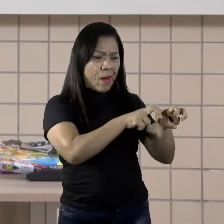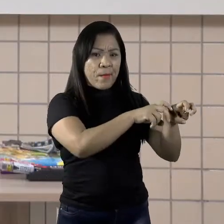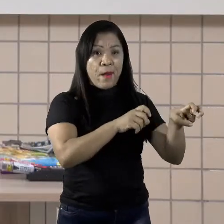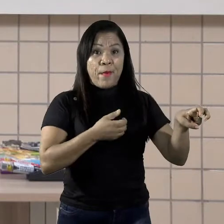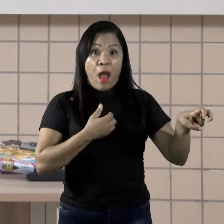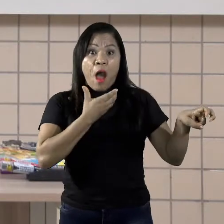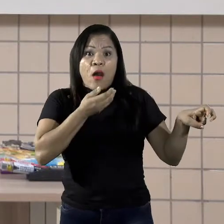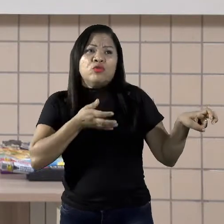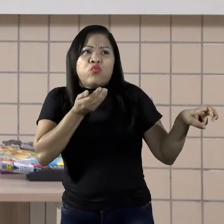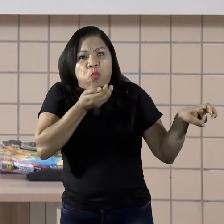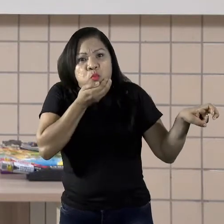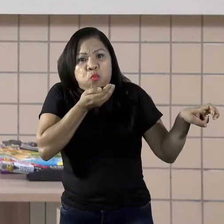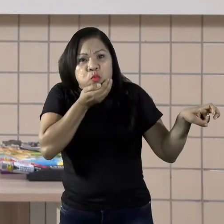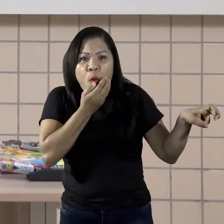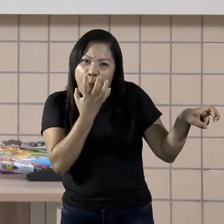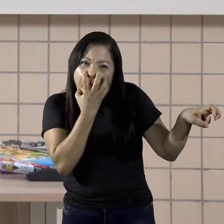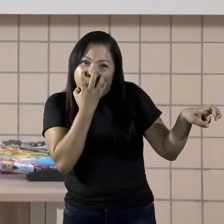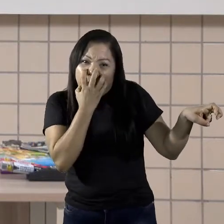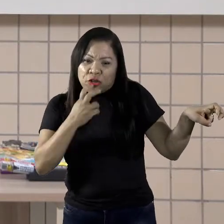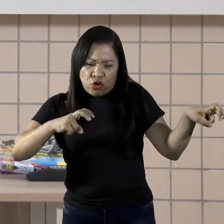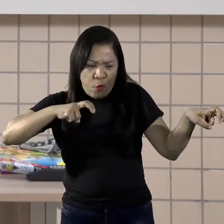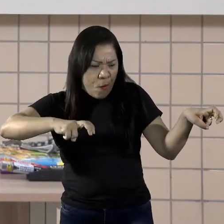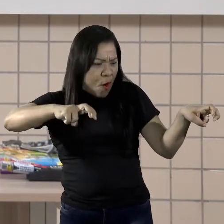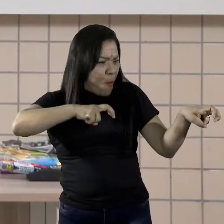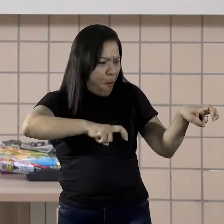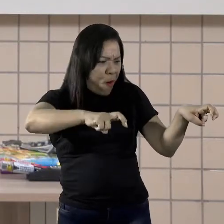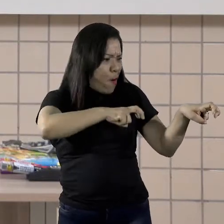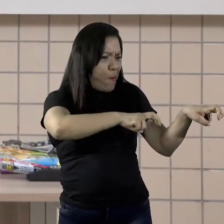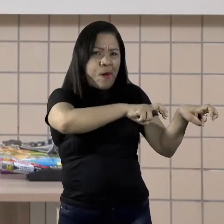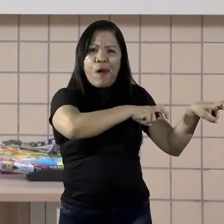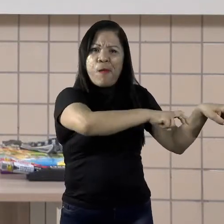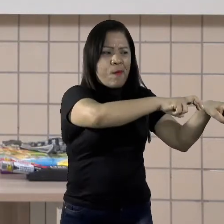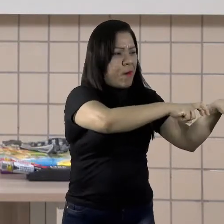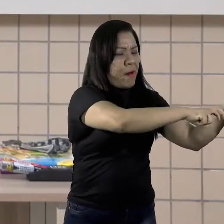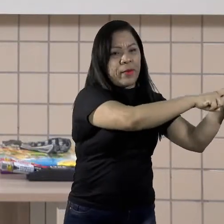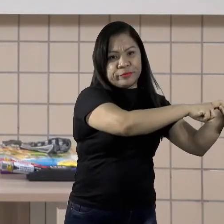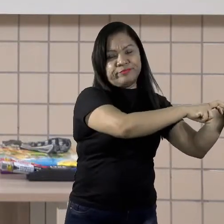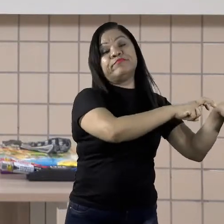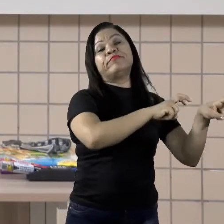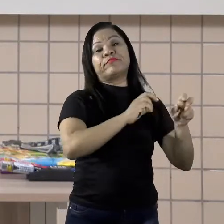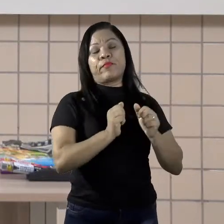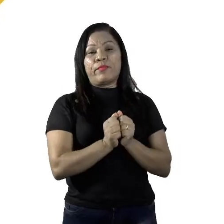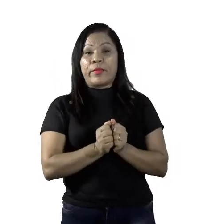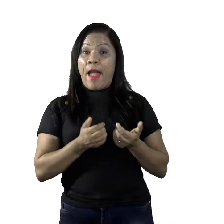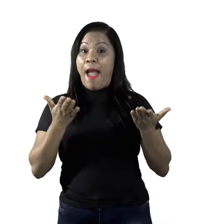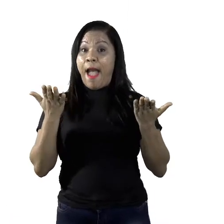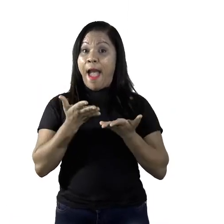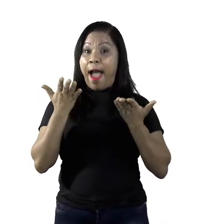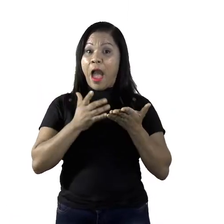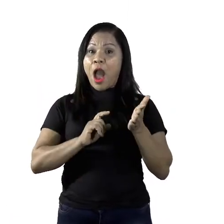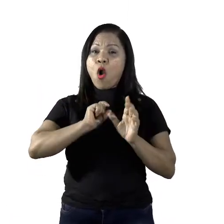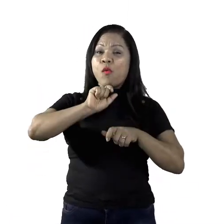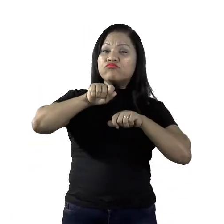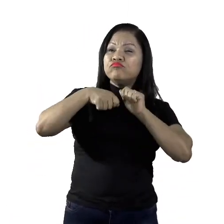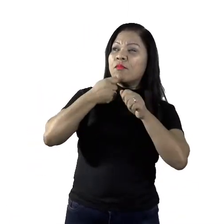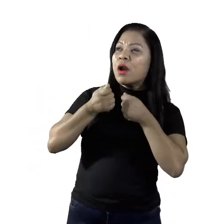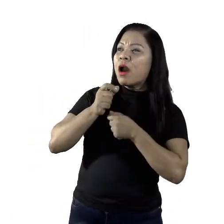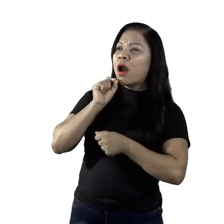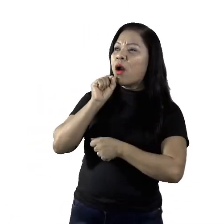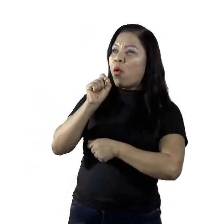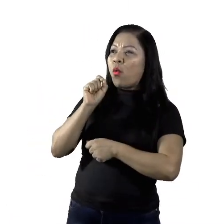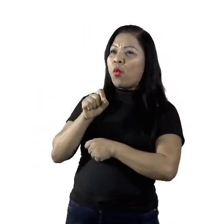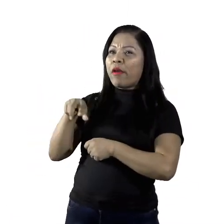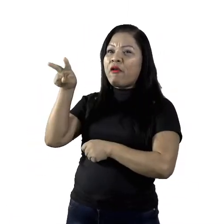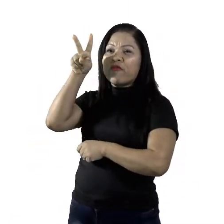machos da região, ok? Prosseguiremos agora para os sinais visuais. Os sinais visuais